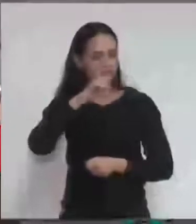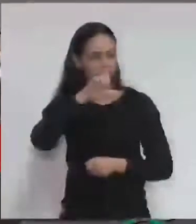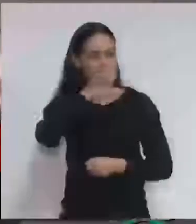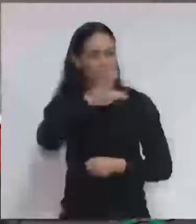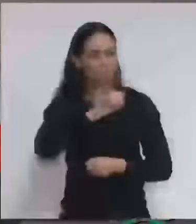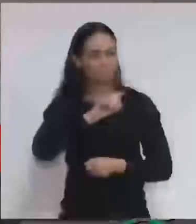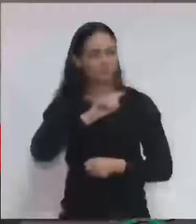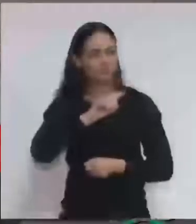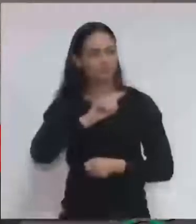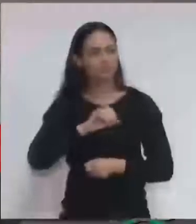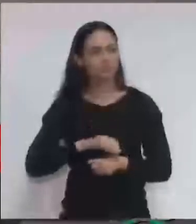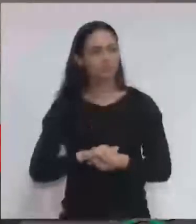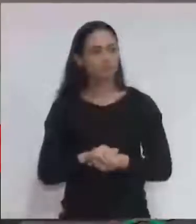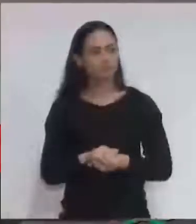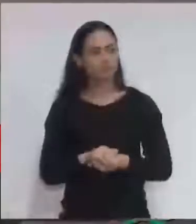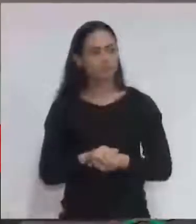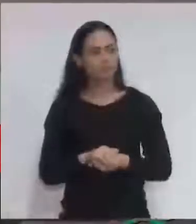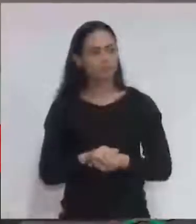Rainer,